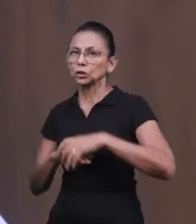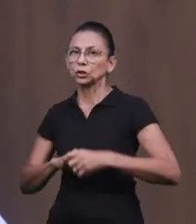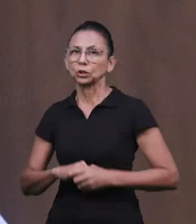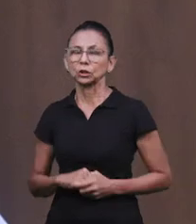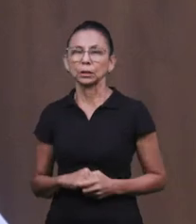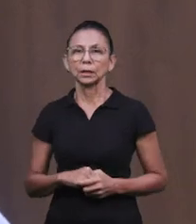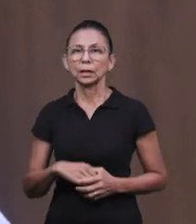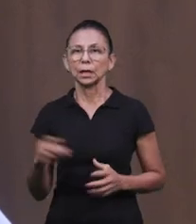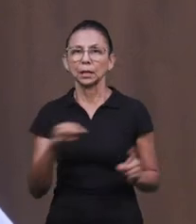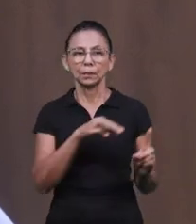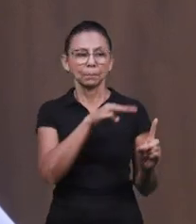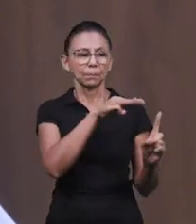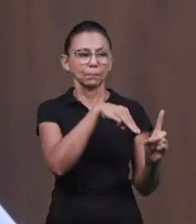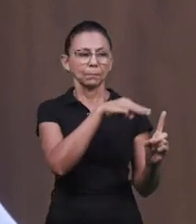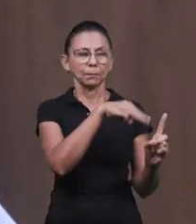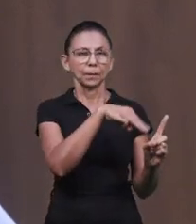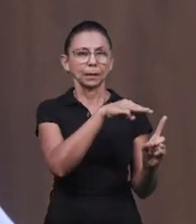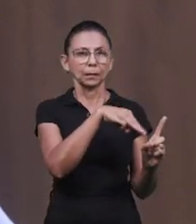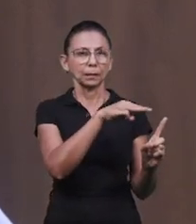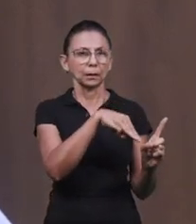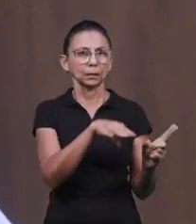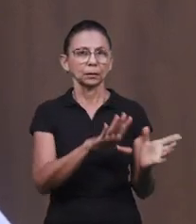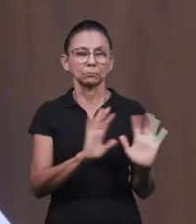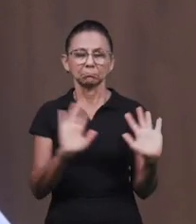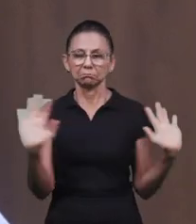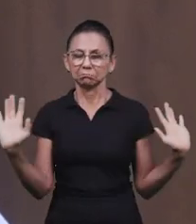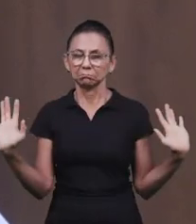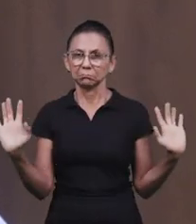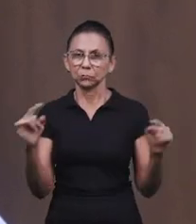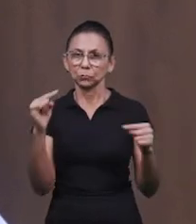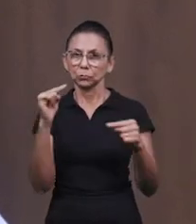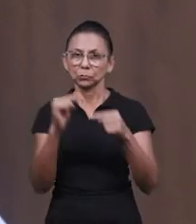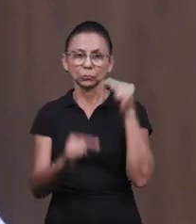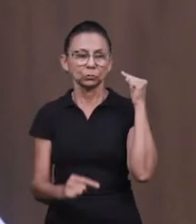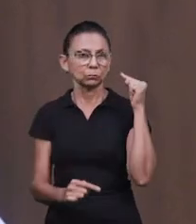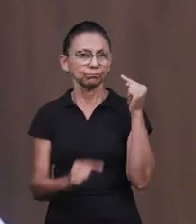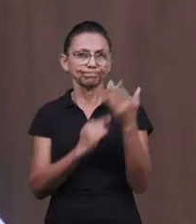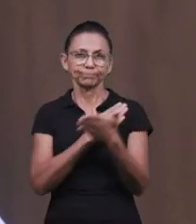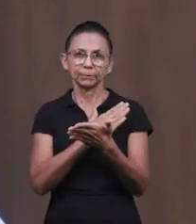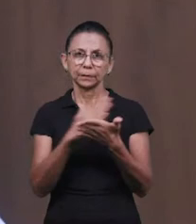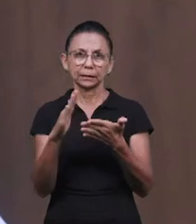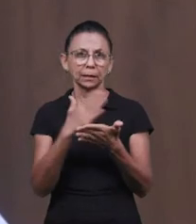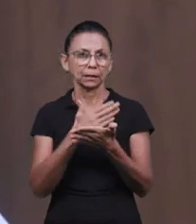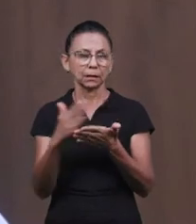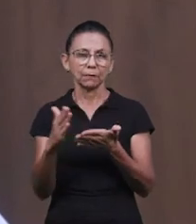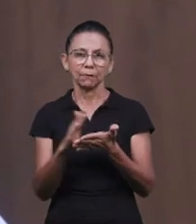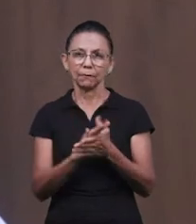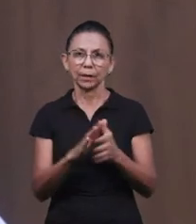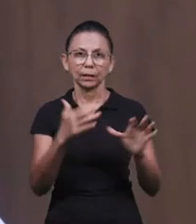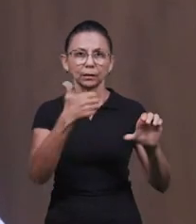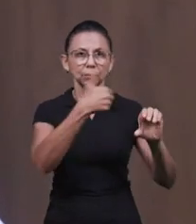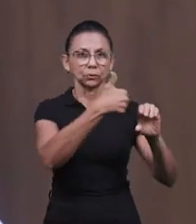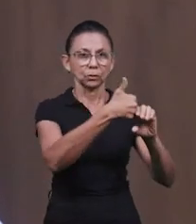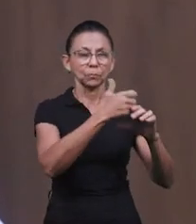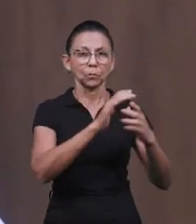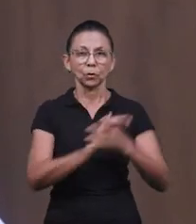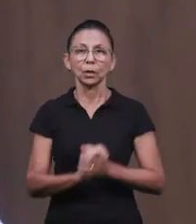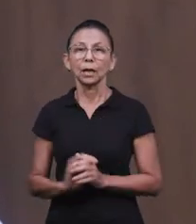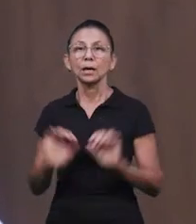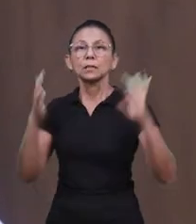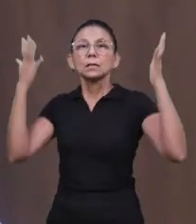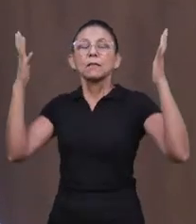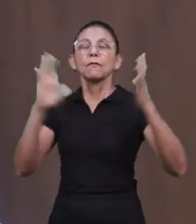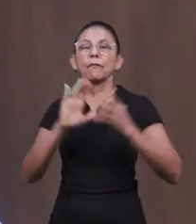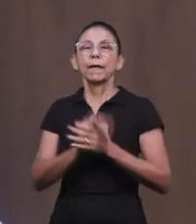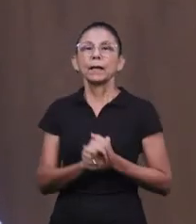de nenhuma natureza no cristianismo, muito pelo contrário. Ela é uma festa que cultua